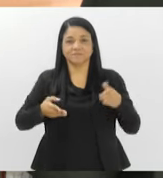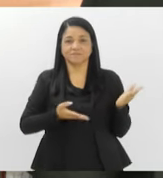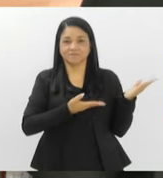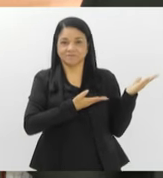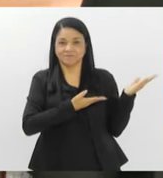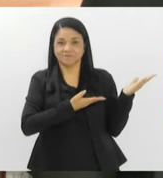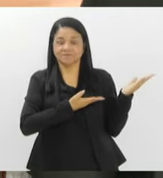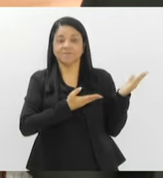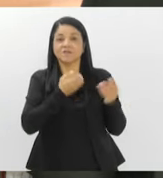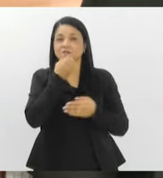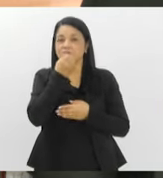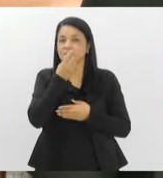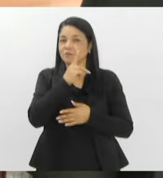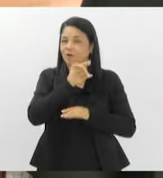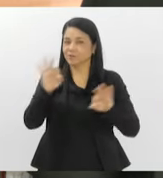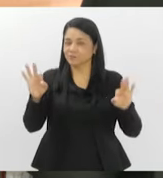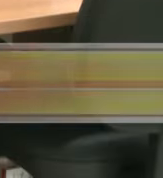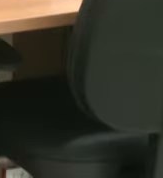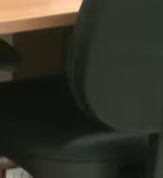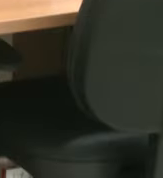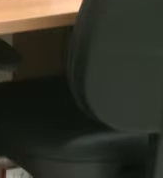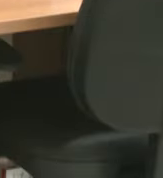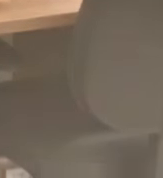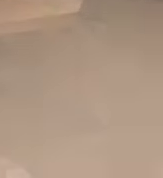ótimo dia para você e até amanhã!